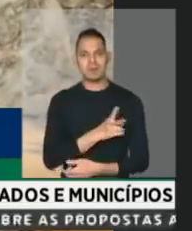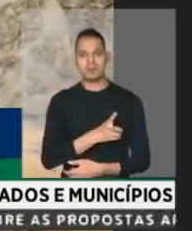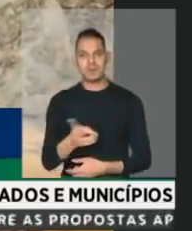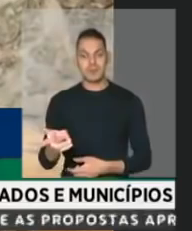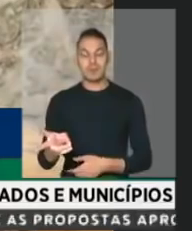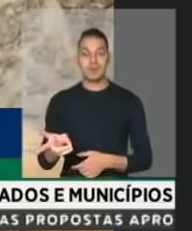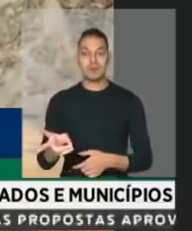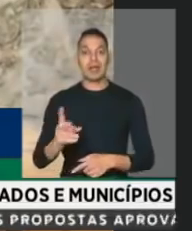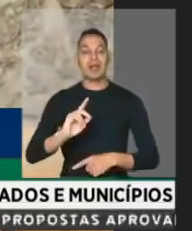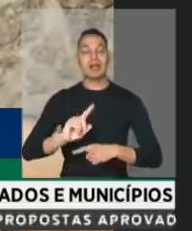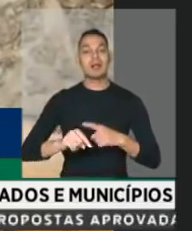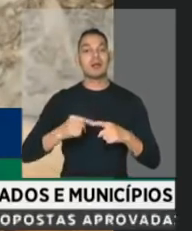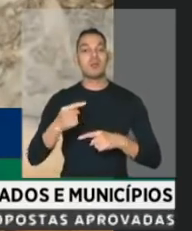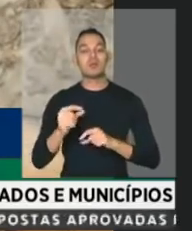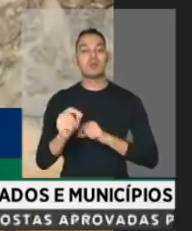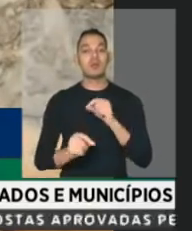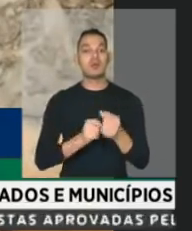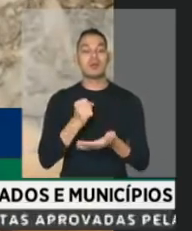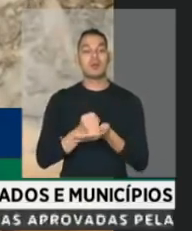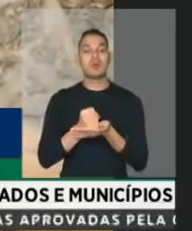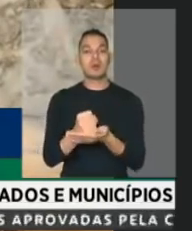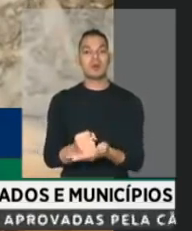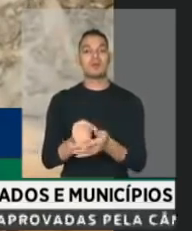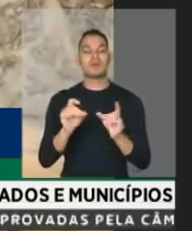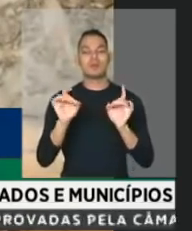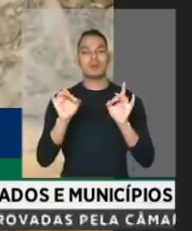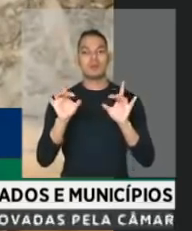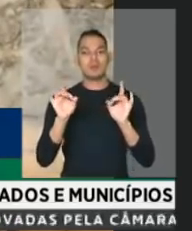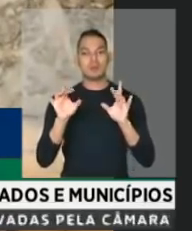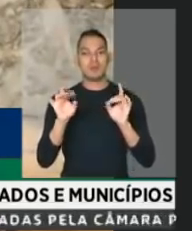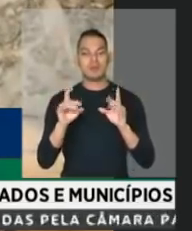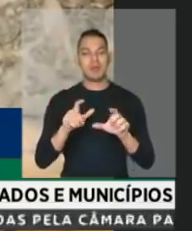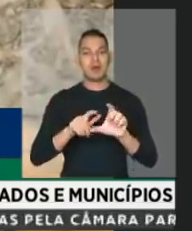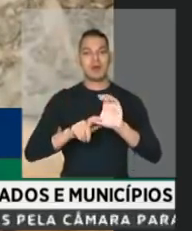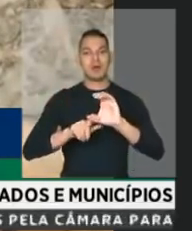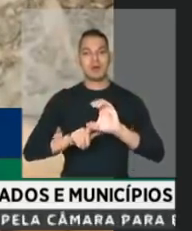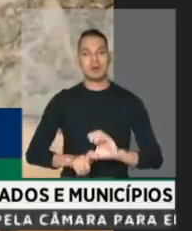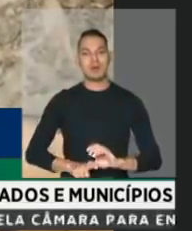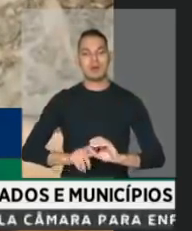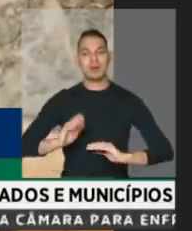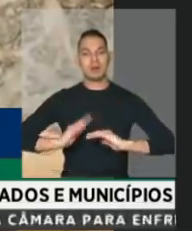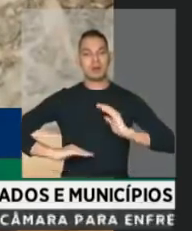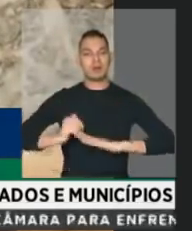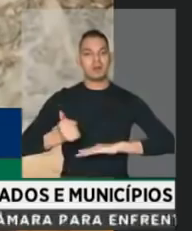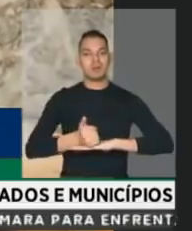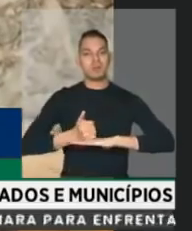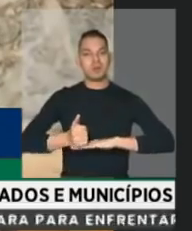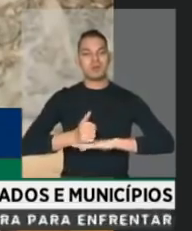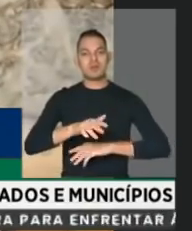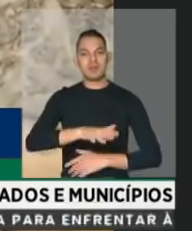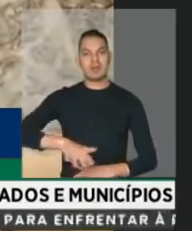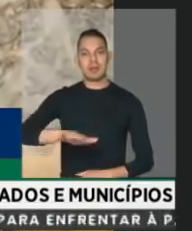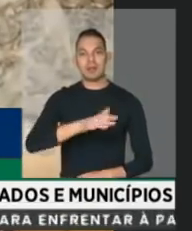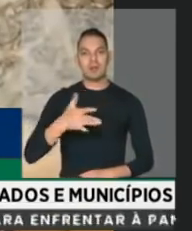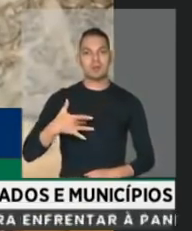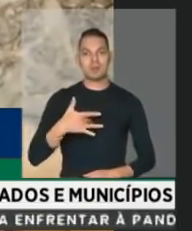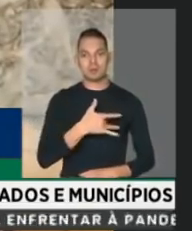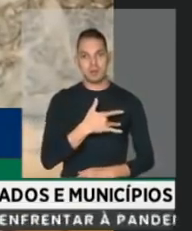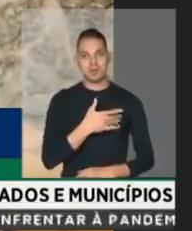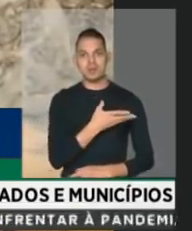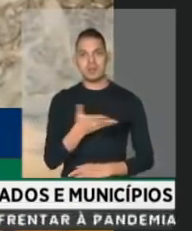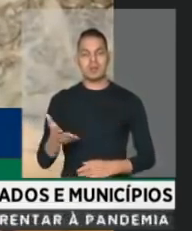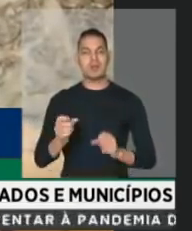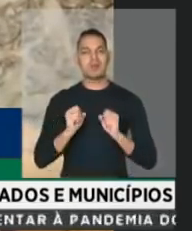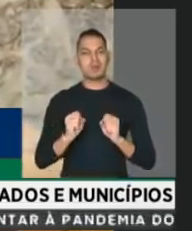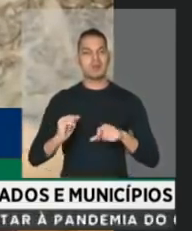E logo em seguida, o auxílio especial aos dependentes dos profissionais de saúde que possam ter